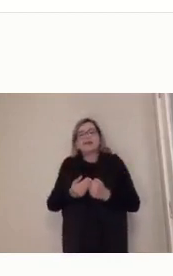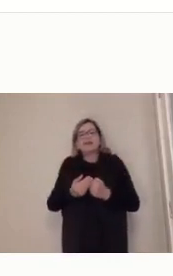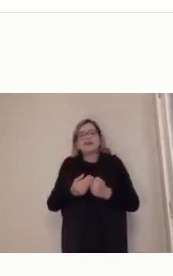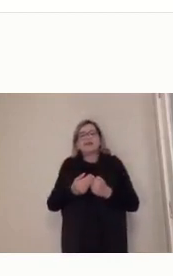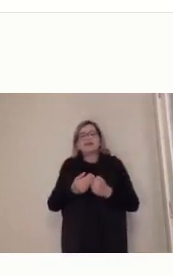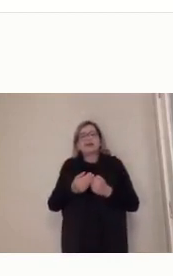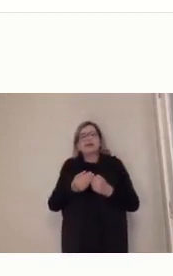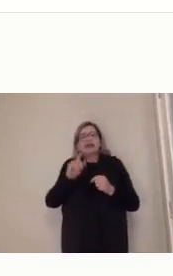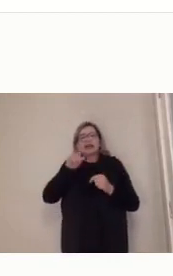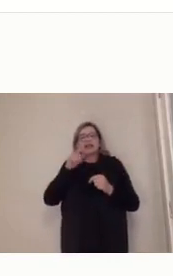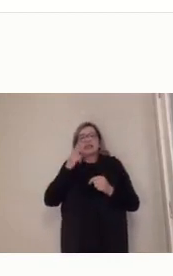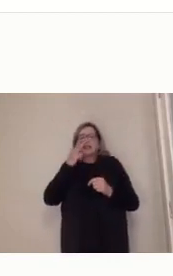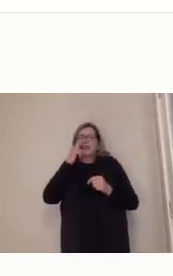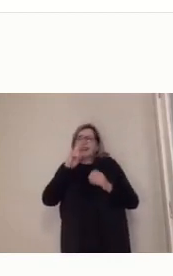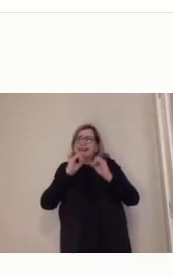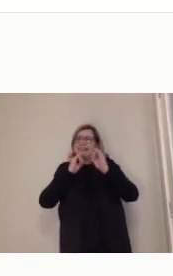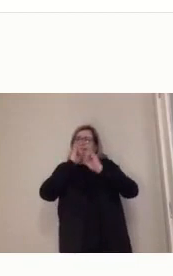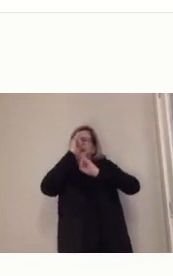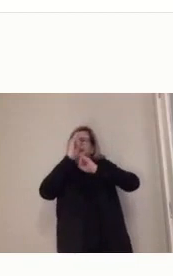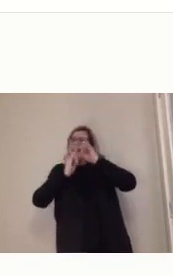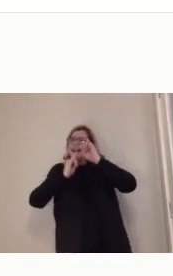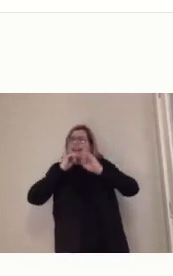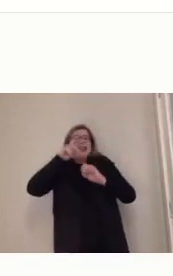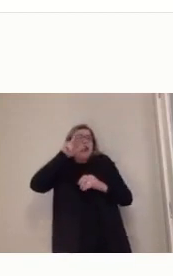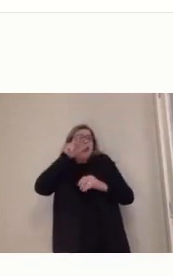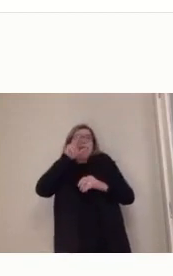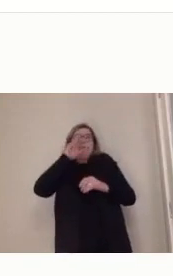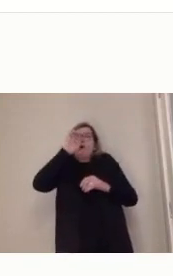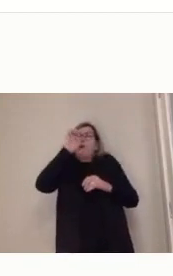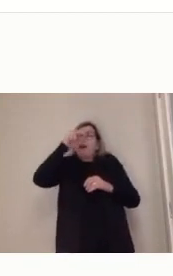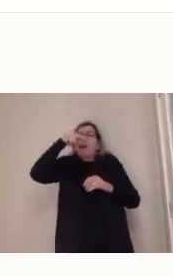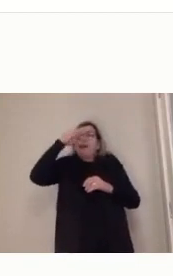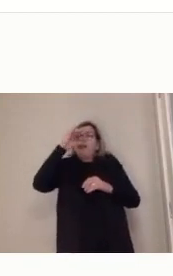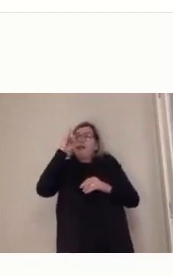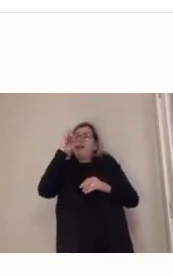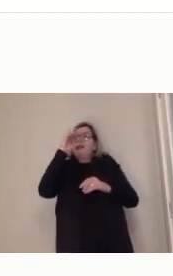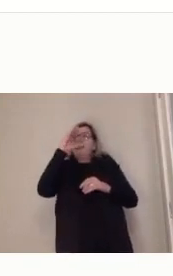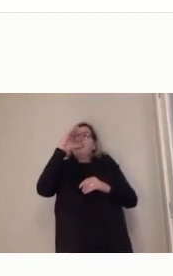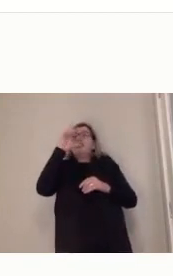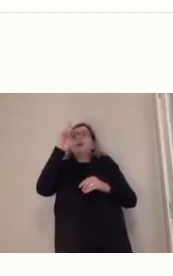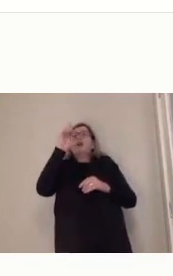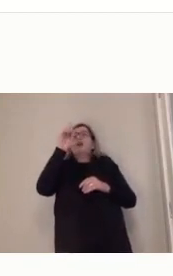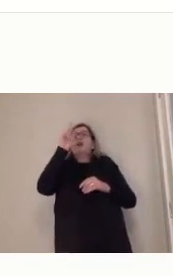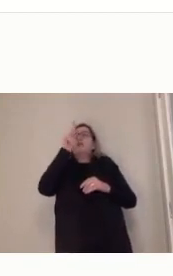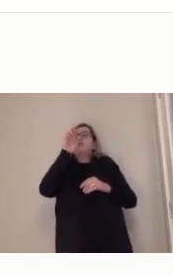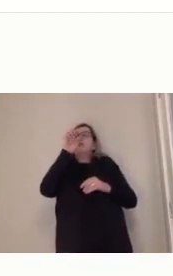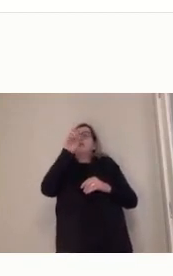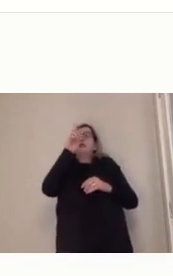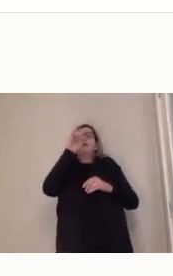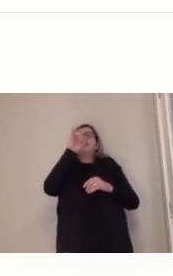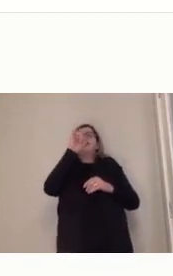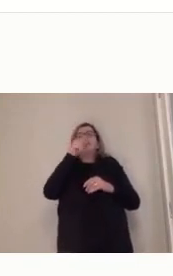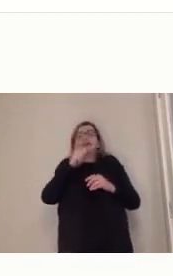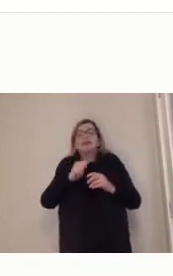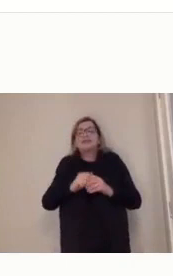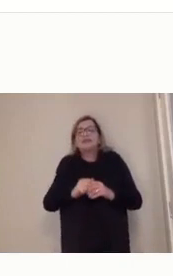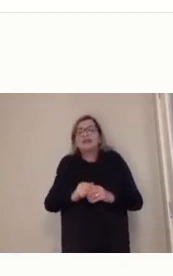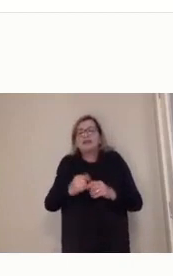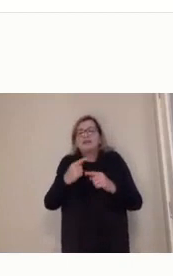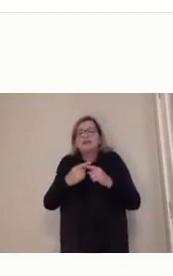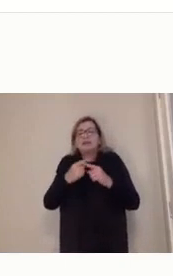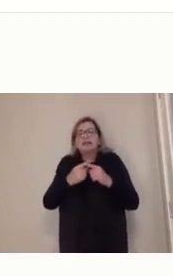século XXI. A internet é a enciclopédia do século XXI. Se a gente for, por exemplo, ver a Biblioteca da Alexandria, né? Da